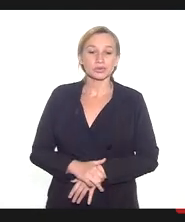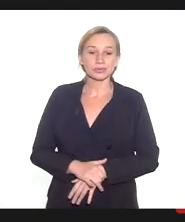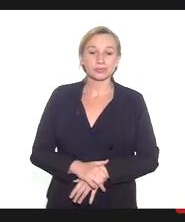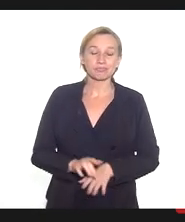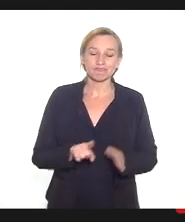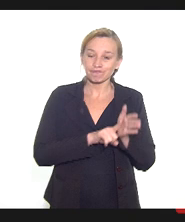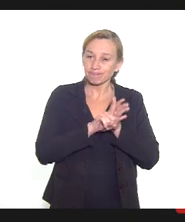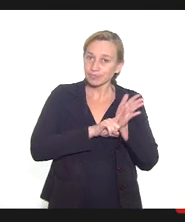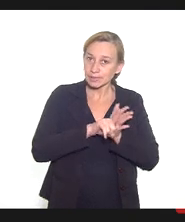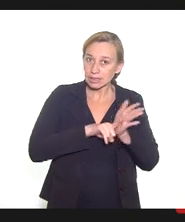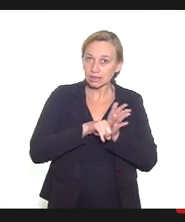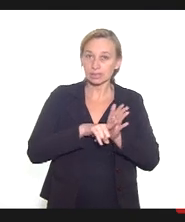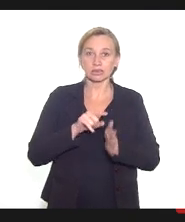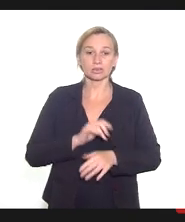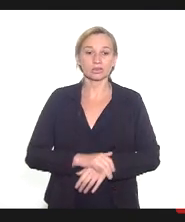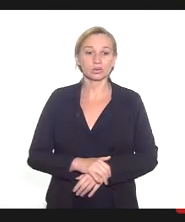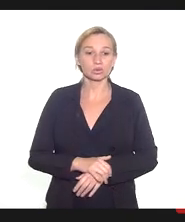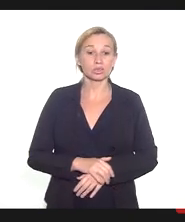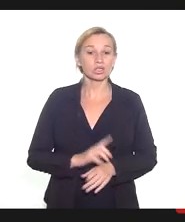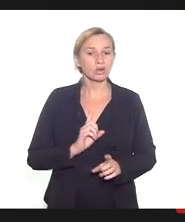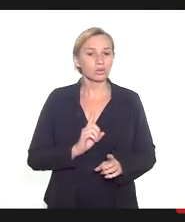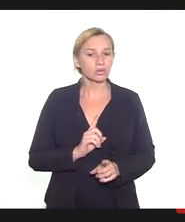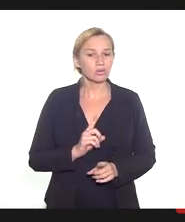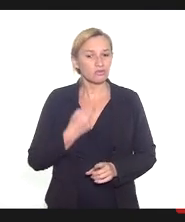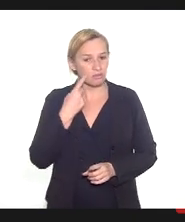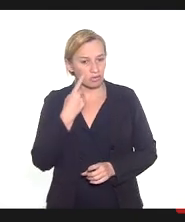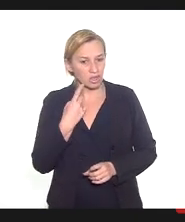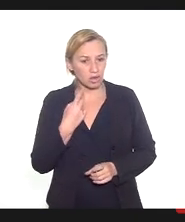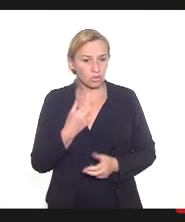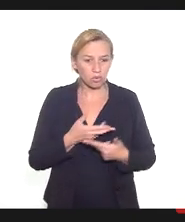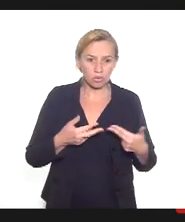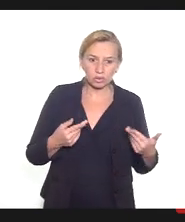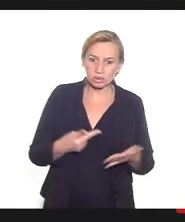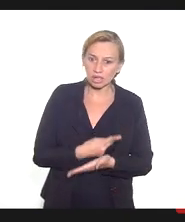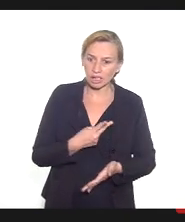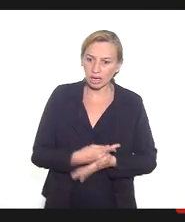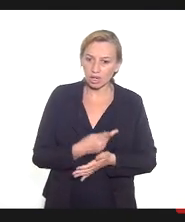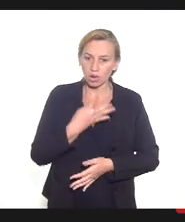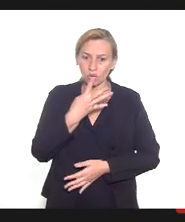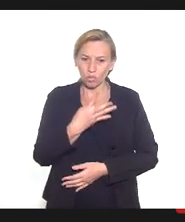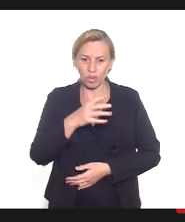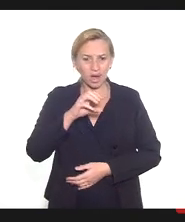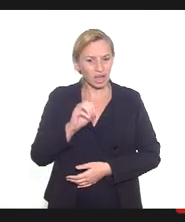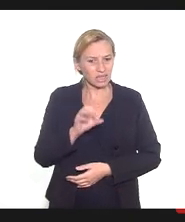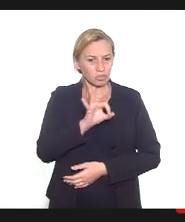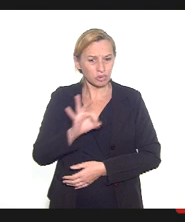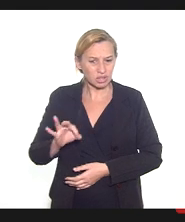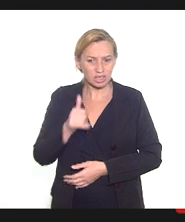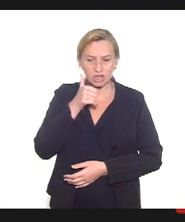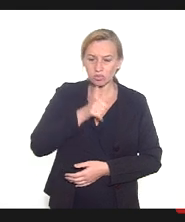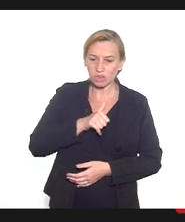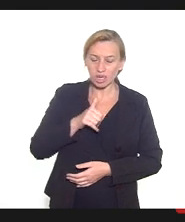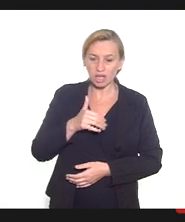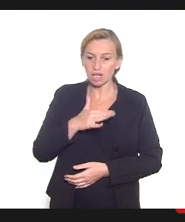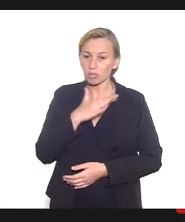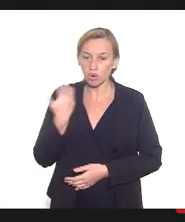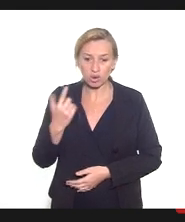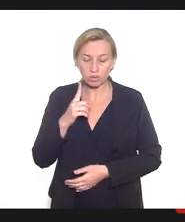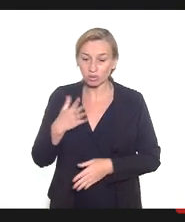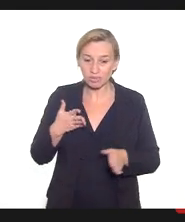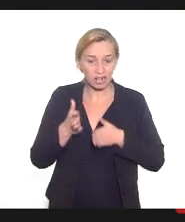analisar, descobre coisas absurdas, tipo 40% das que morreram não tiveram acesso à UTI,